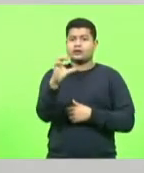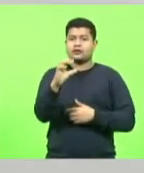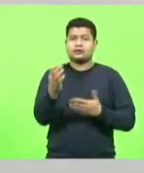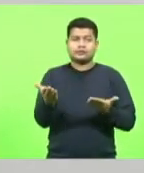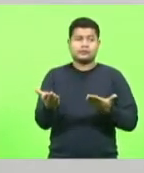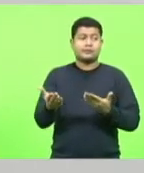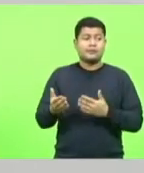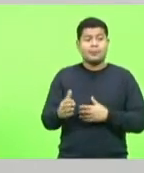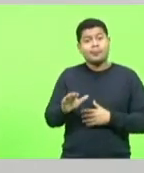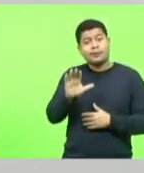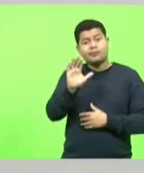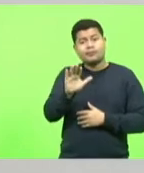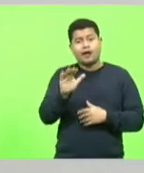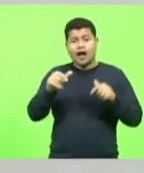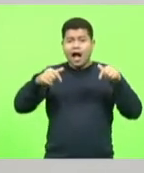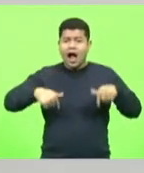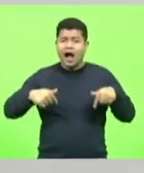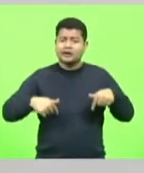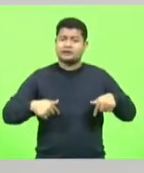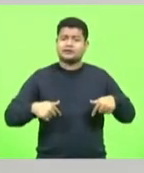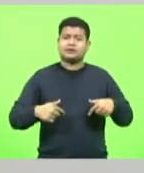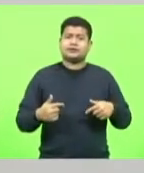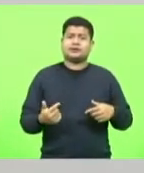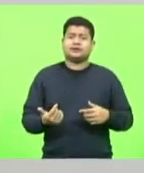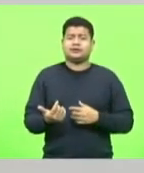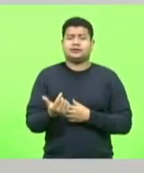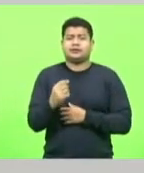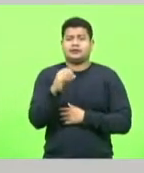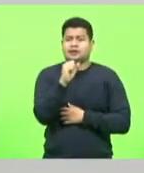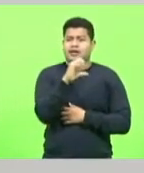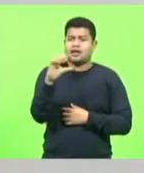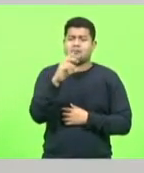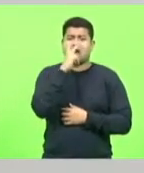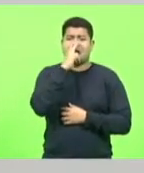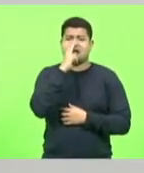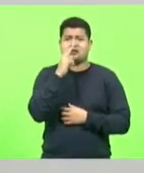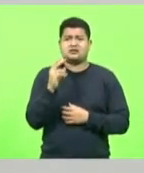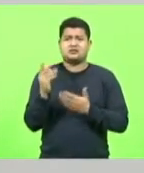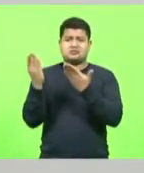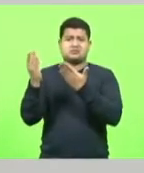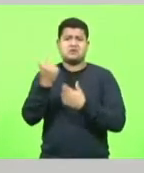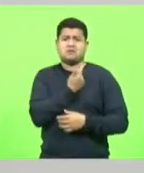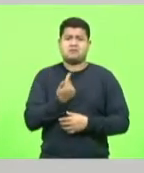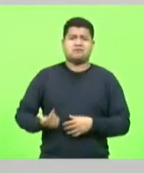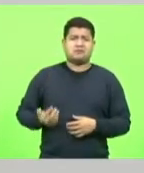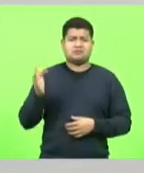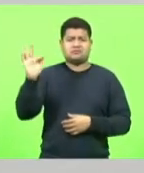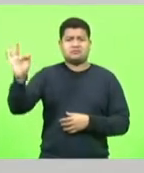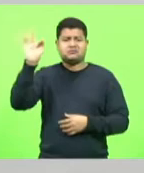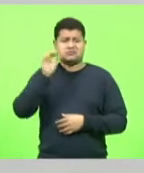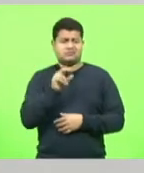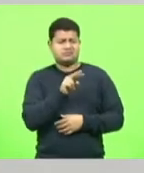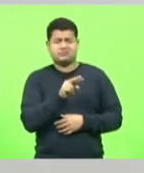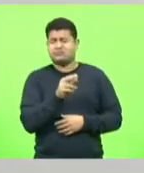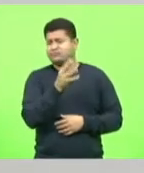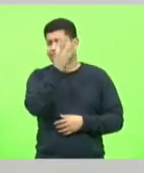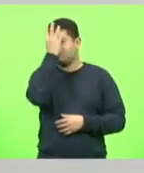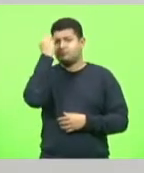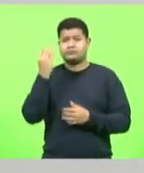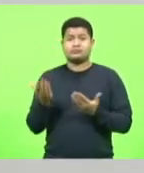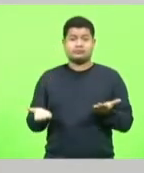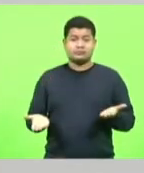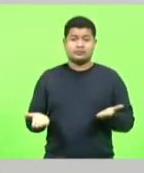completamente esquecida pelo governo federal. Ontem nós tivemos dois acidentes na